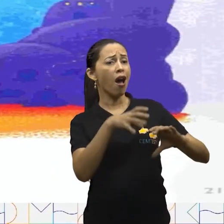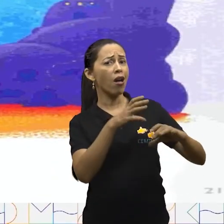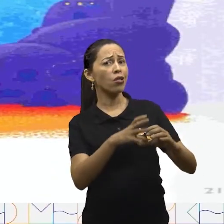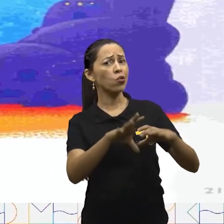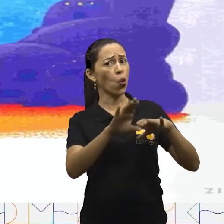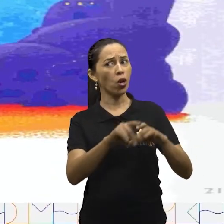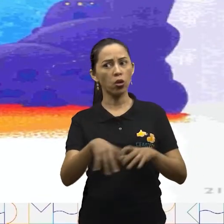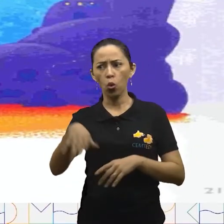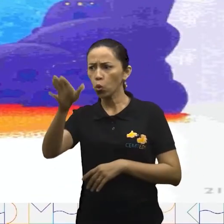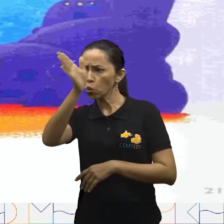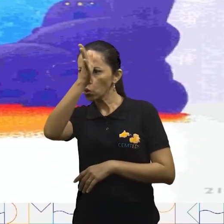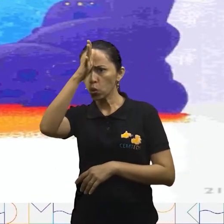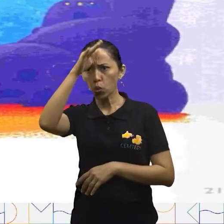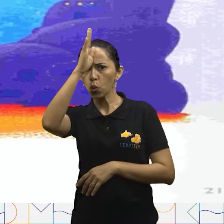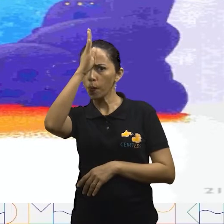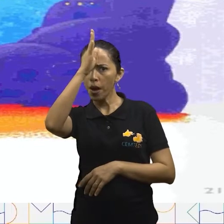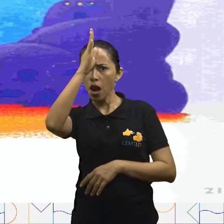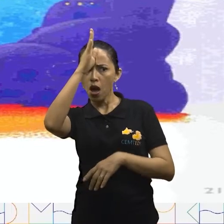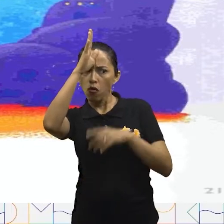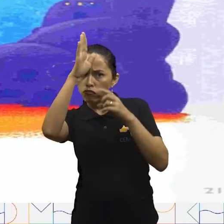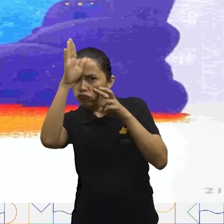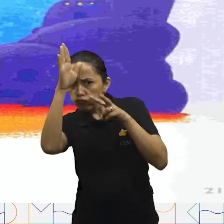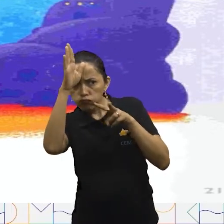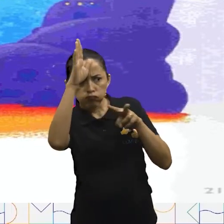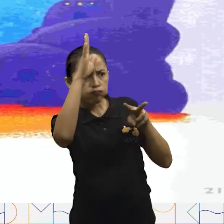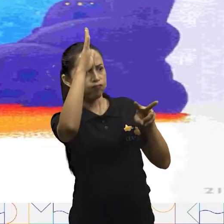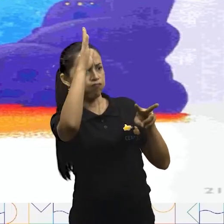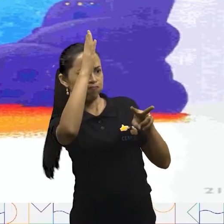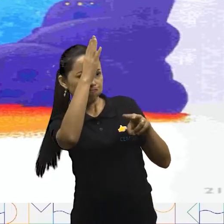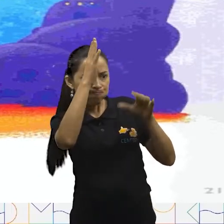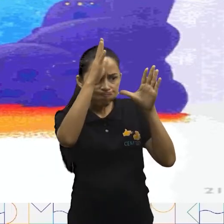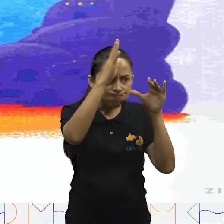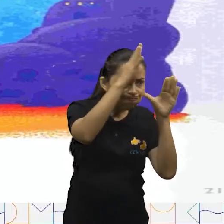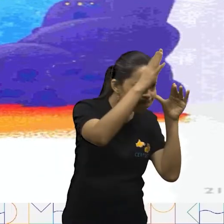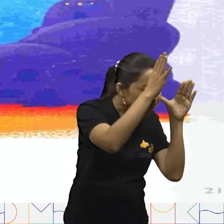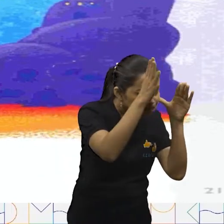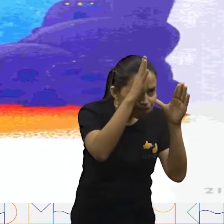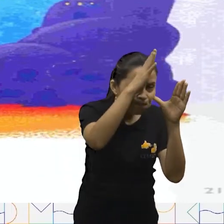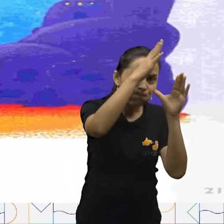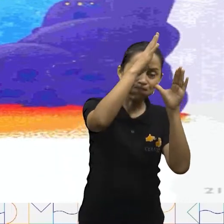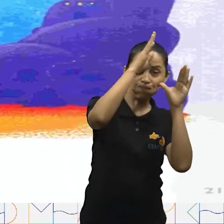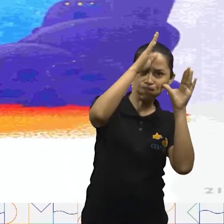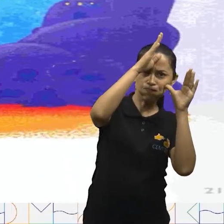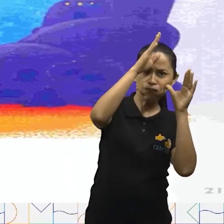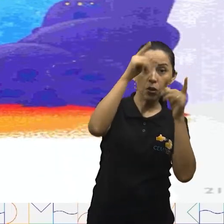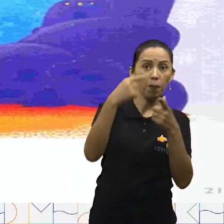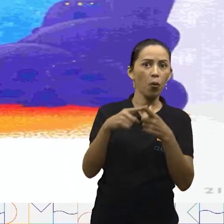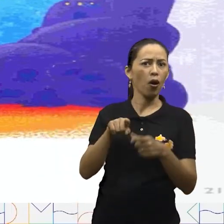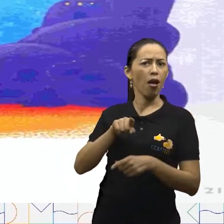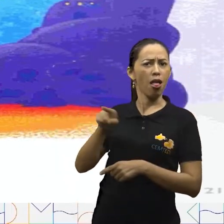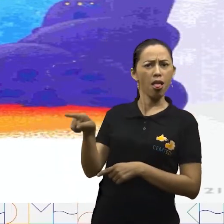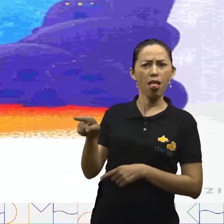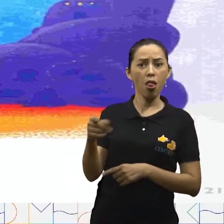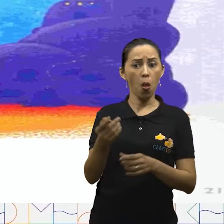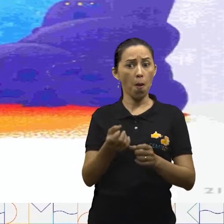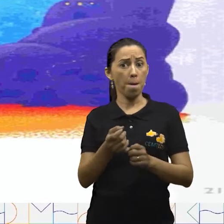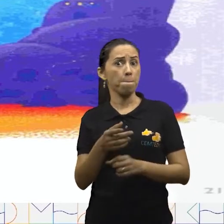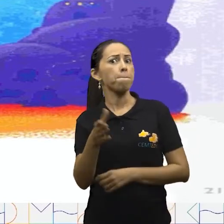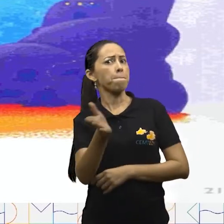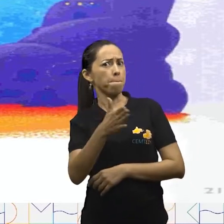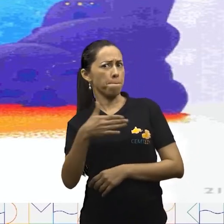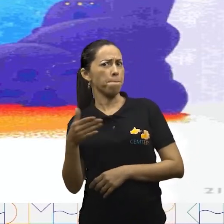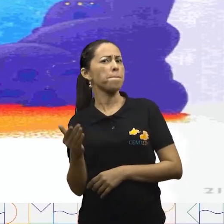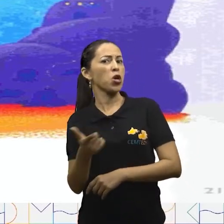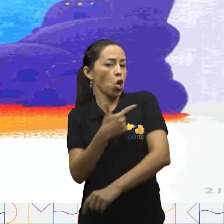o Tubaronete veio espiar o que havia. Ele era um peixe muito mal